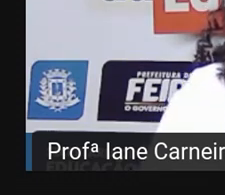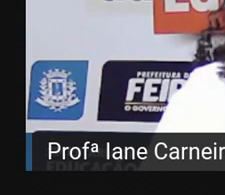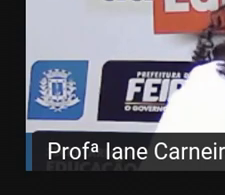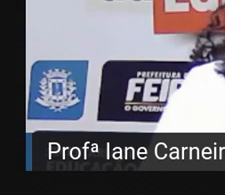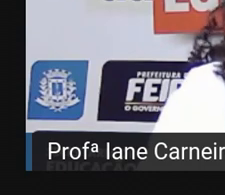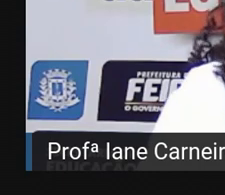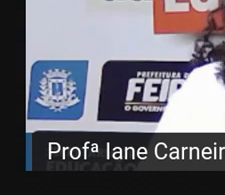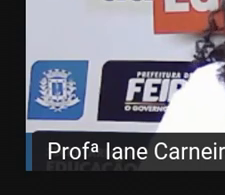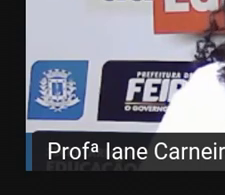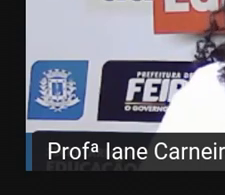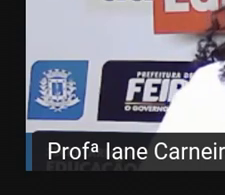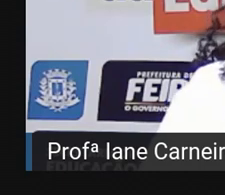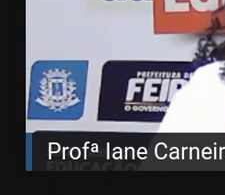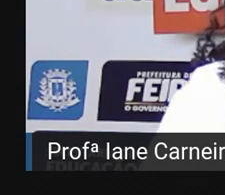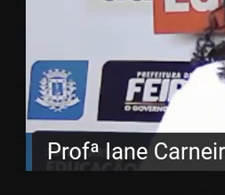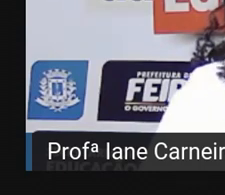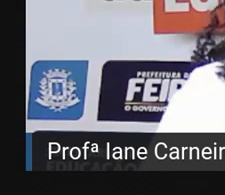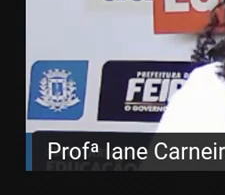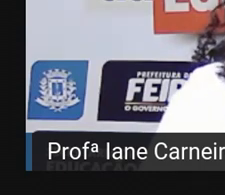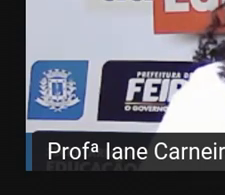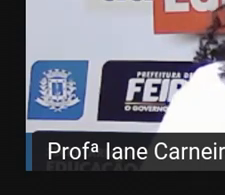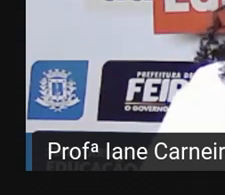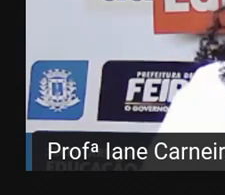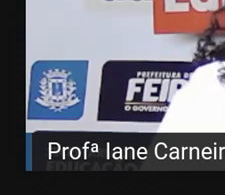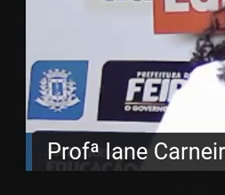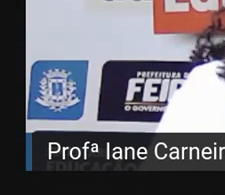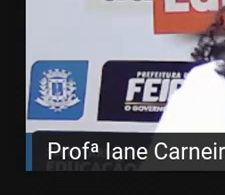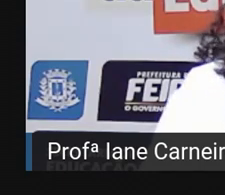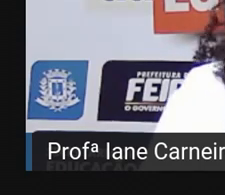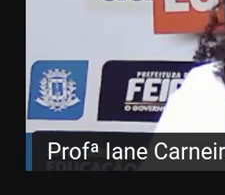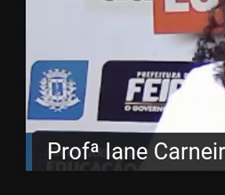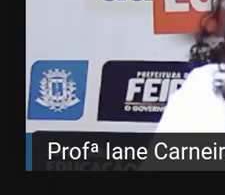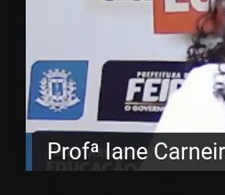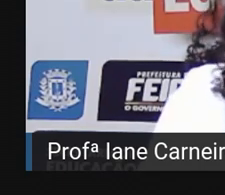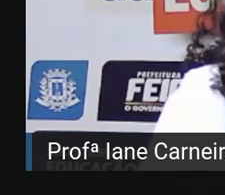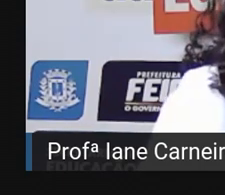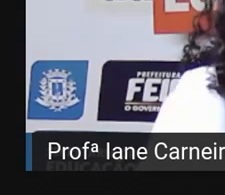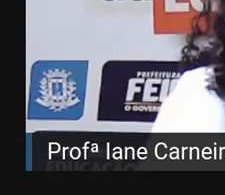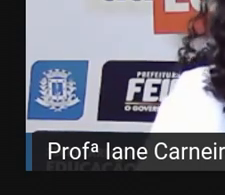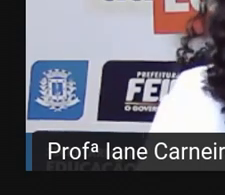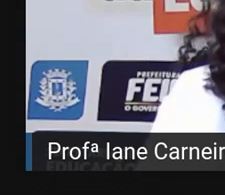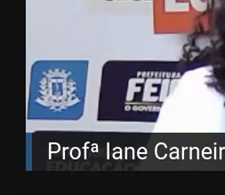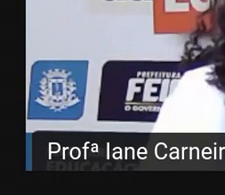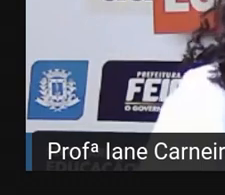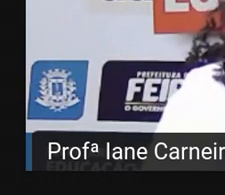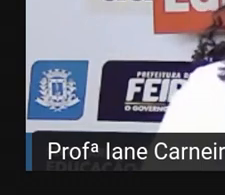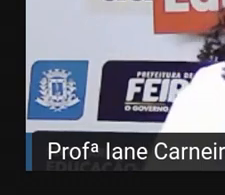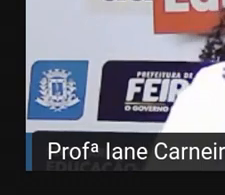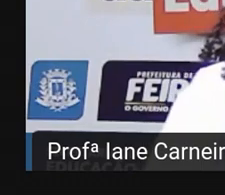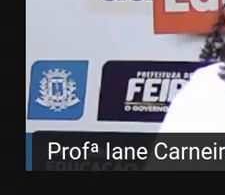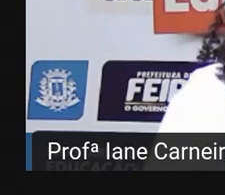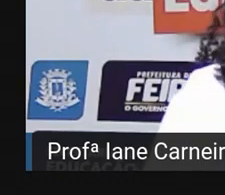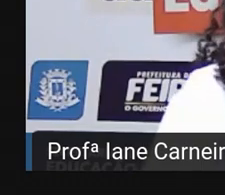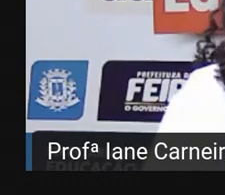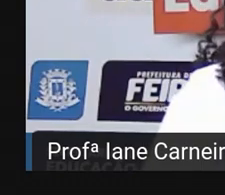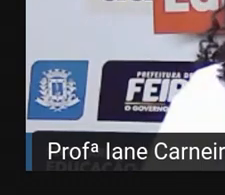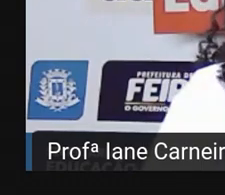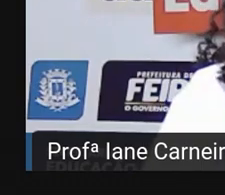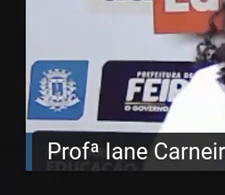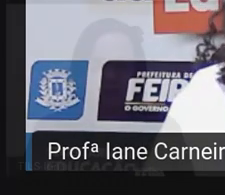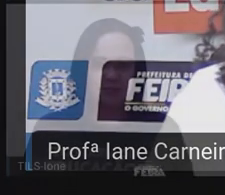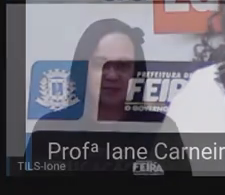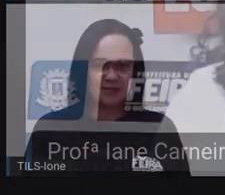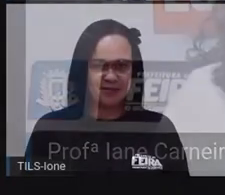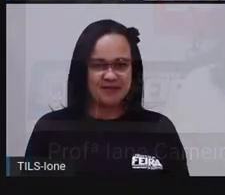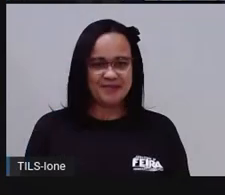lápis, sua borracha, seu caderno aí preparado? Prepara aí porque nós vamos fazer umas continhas, tá